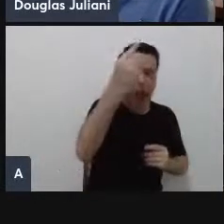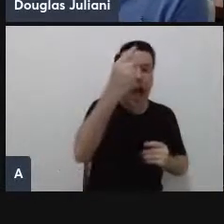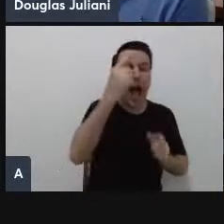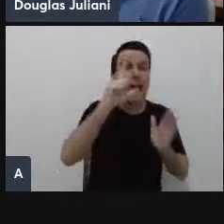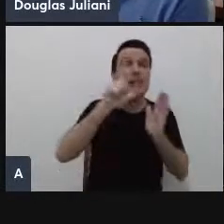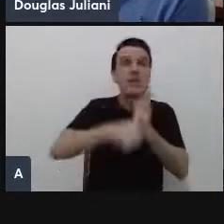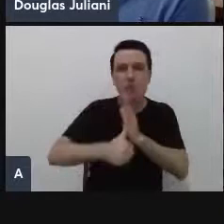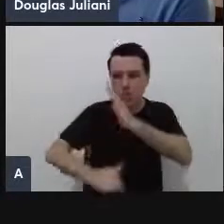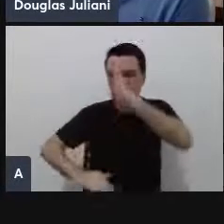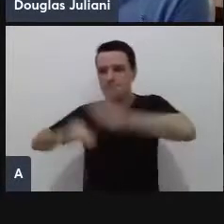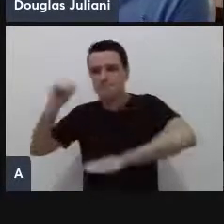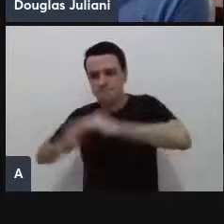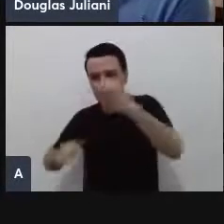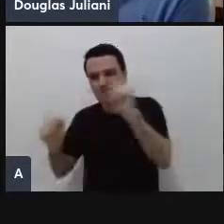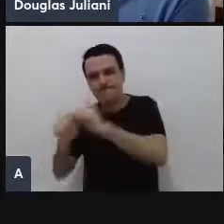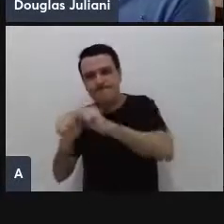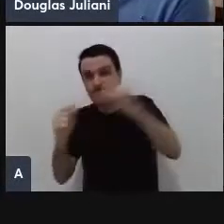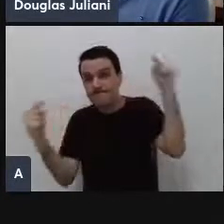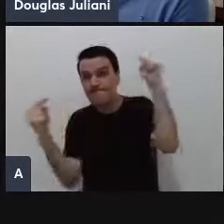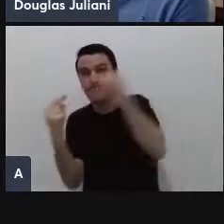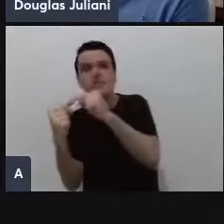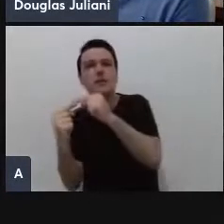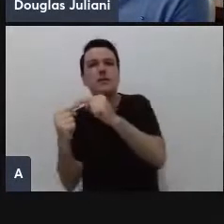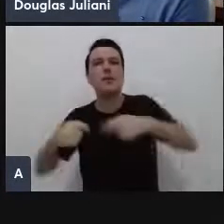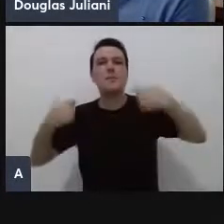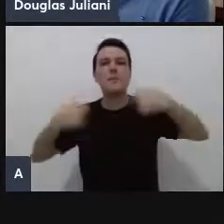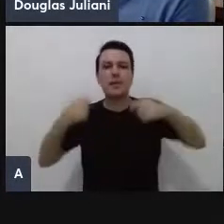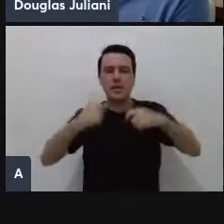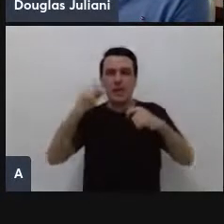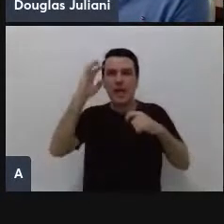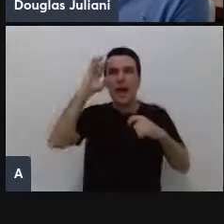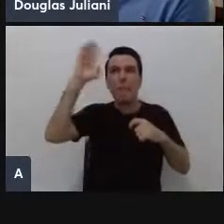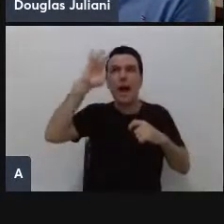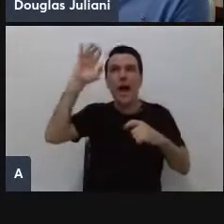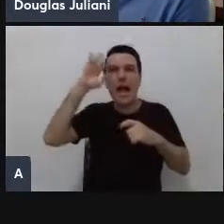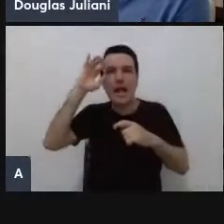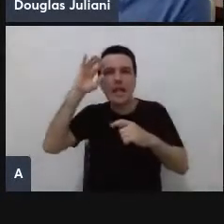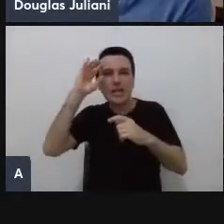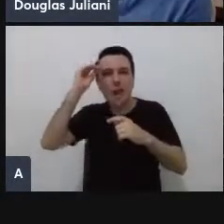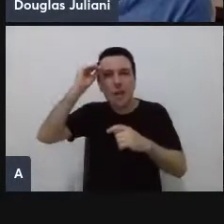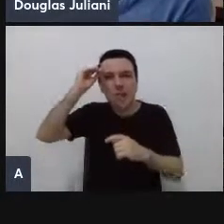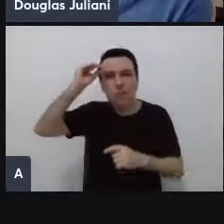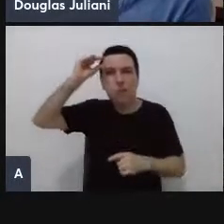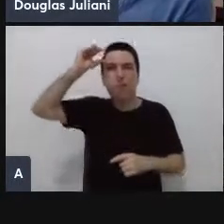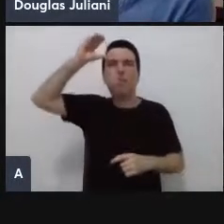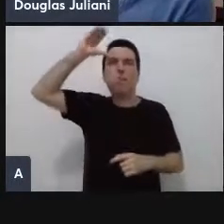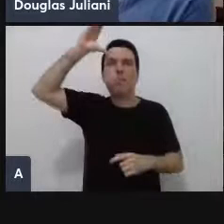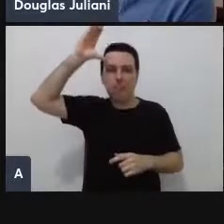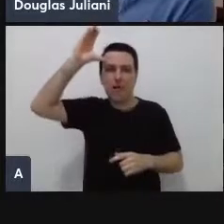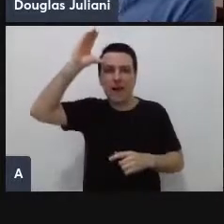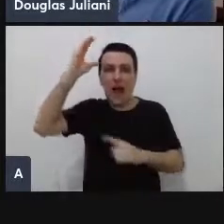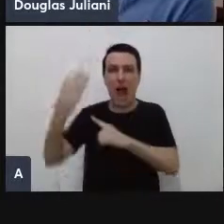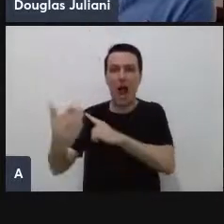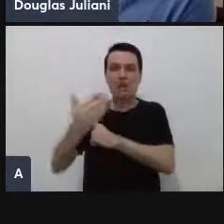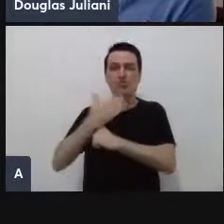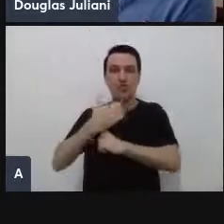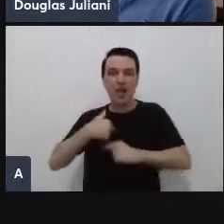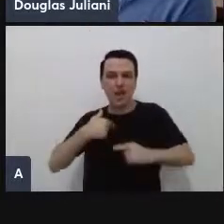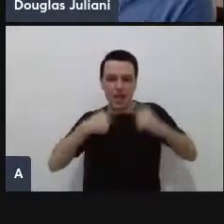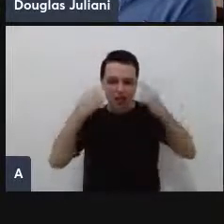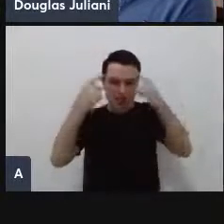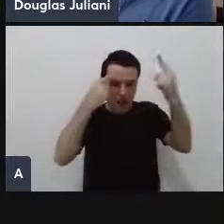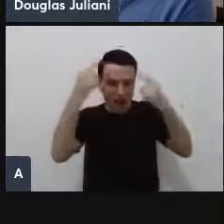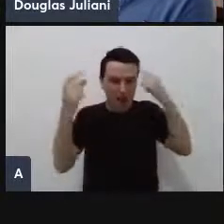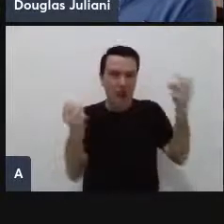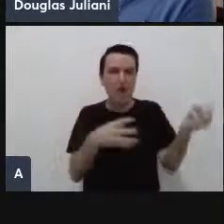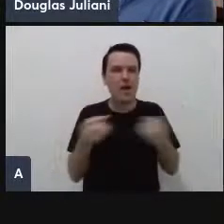prática, gente precisa desenvolver o nosso capital psicológico humano para favorecer a geração dessas inovações. Mas,